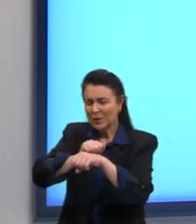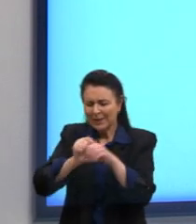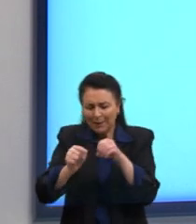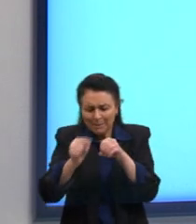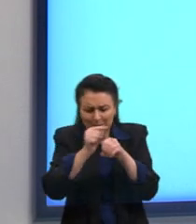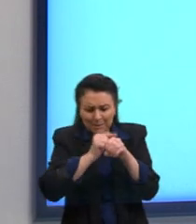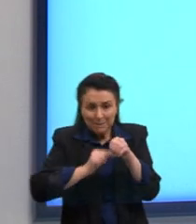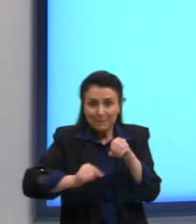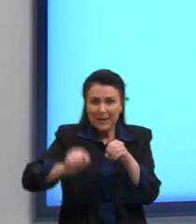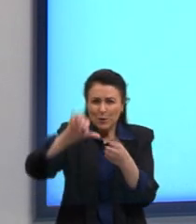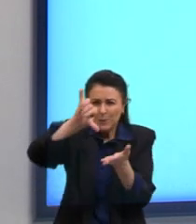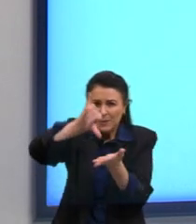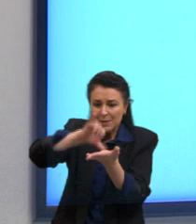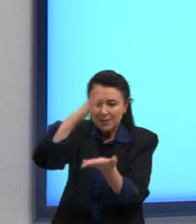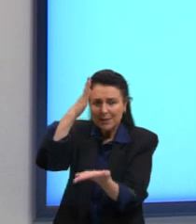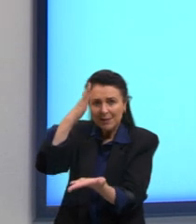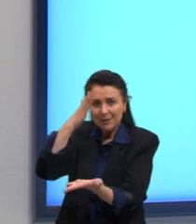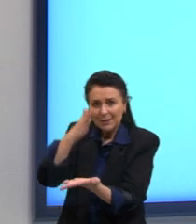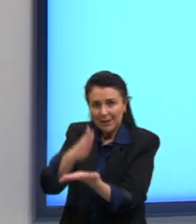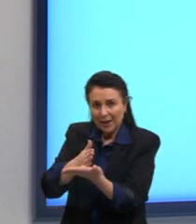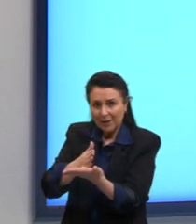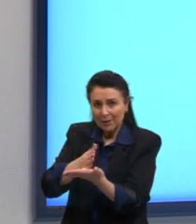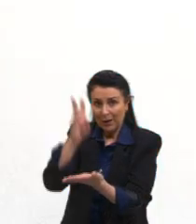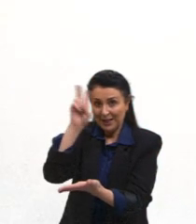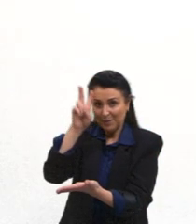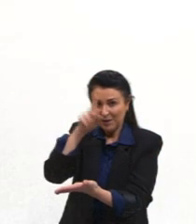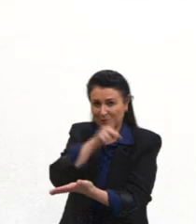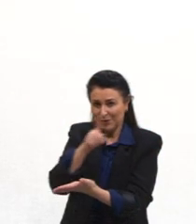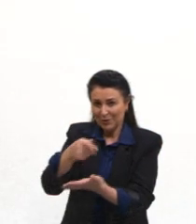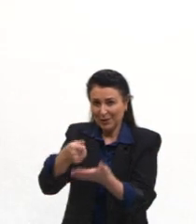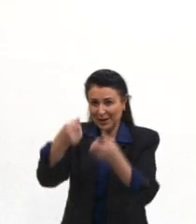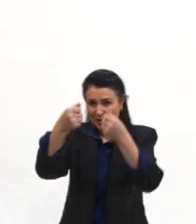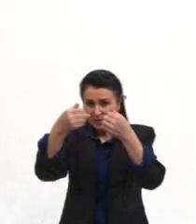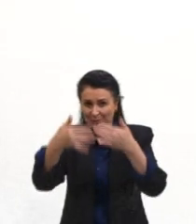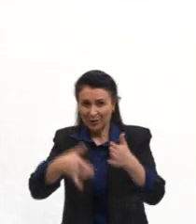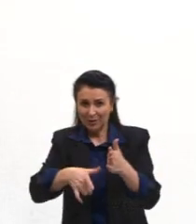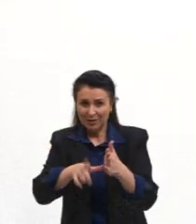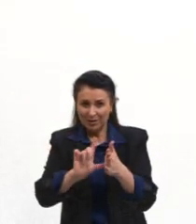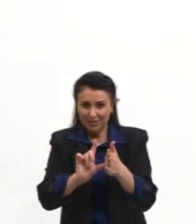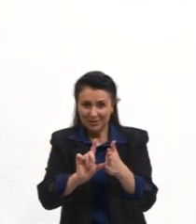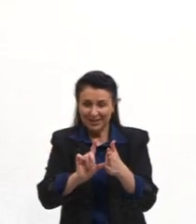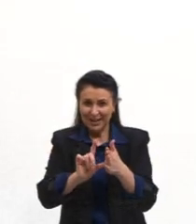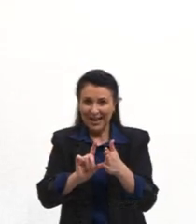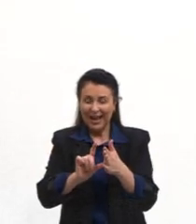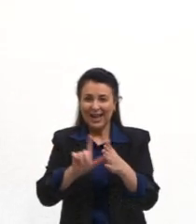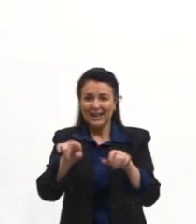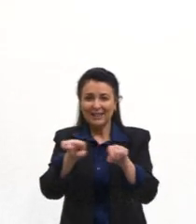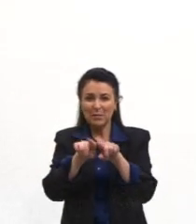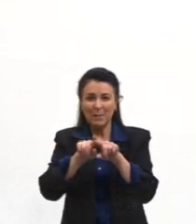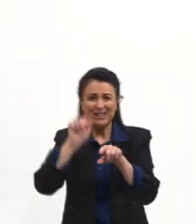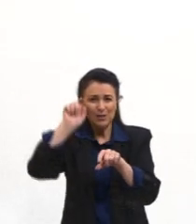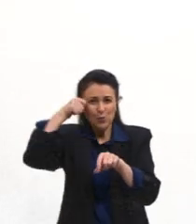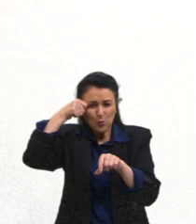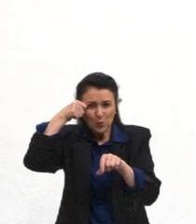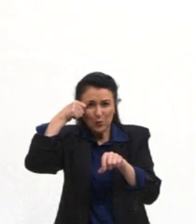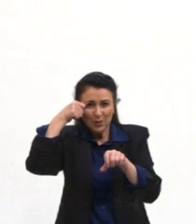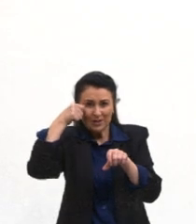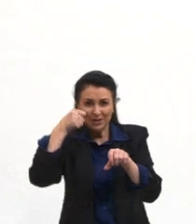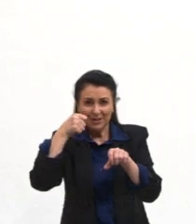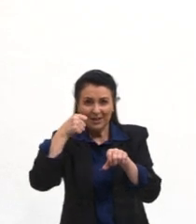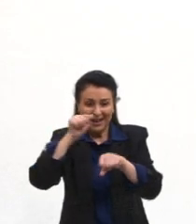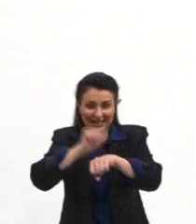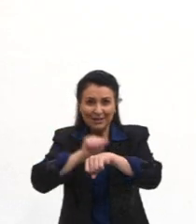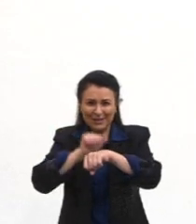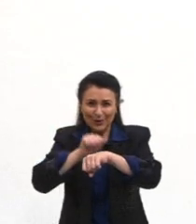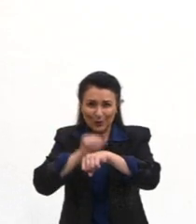tronco, lembra que eu te mostrei que é a parte mais escura do tronco? Aquela parte lá é a mais rígida.